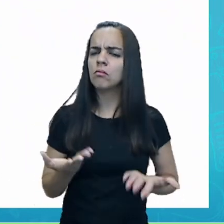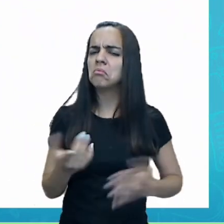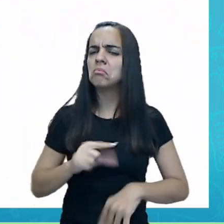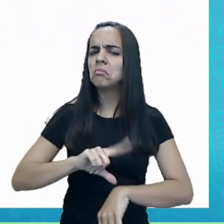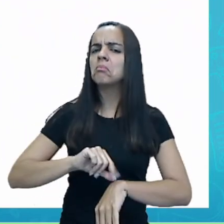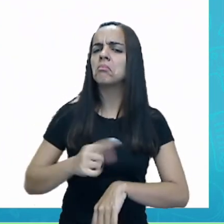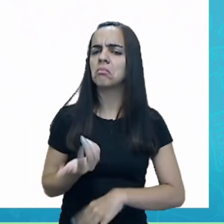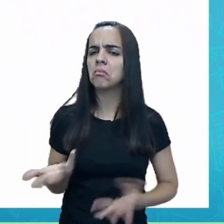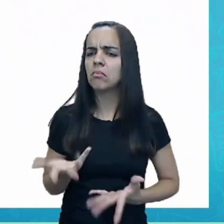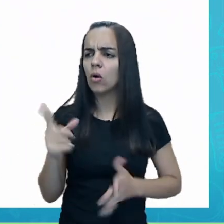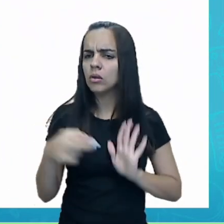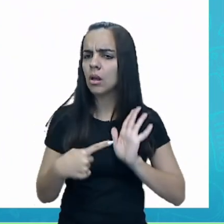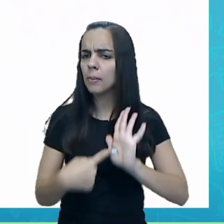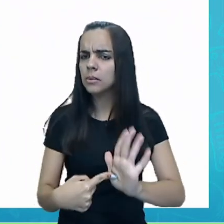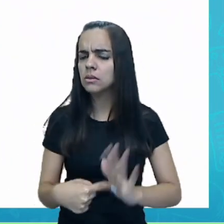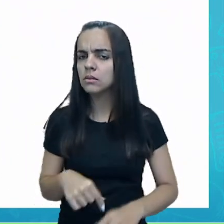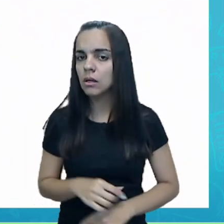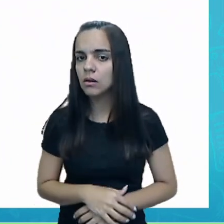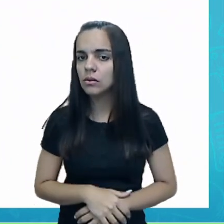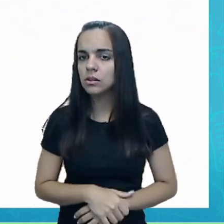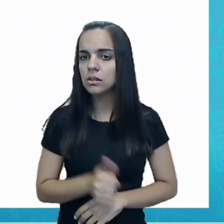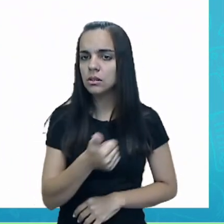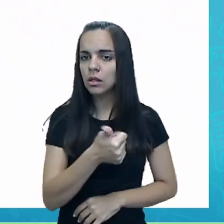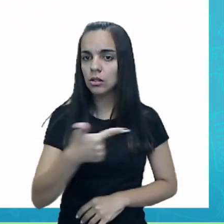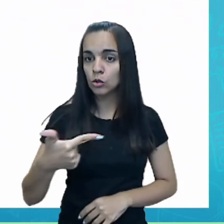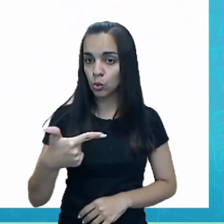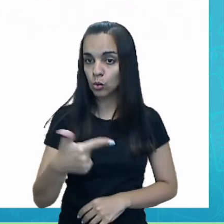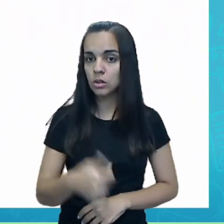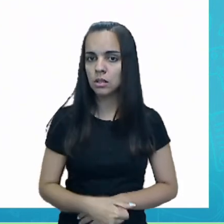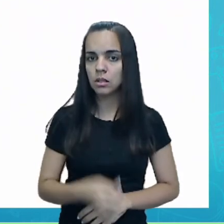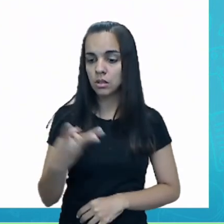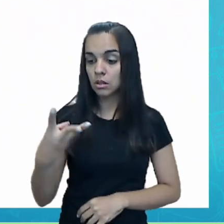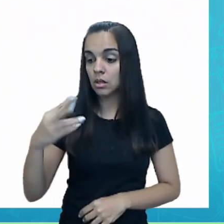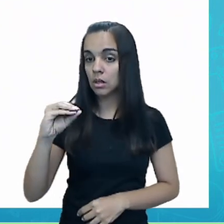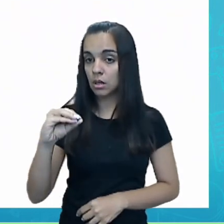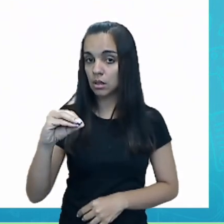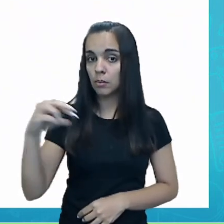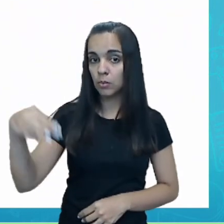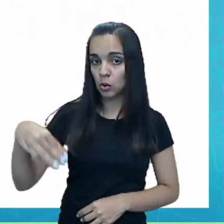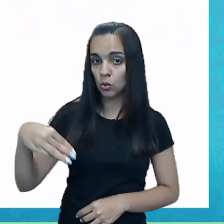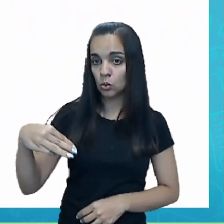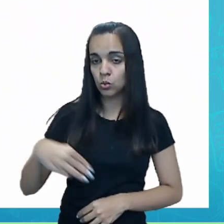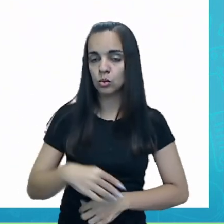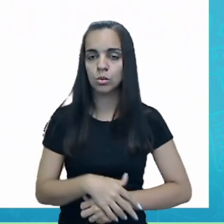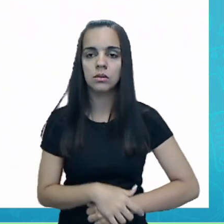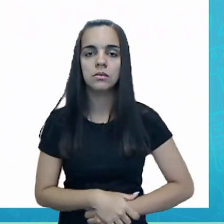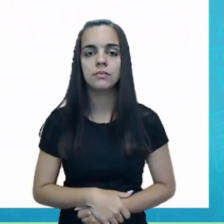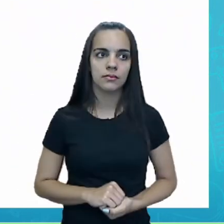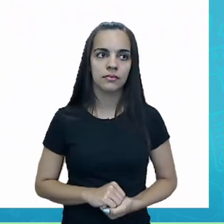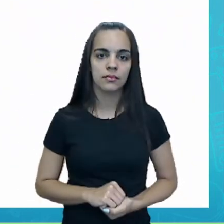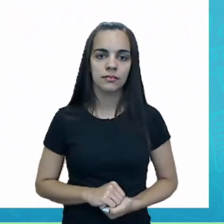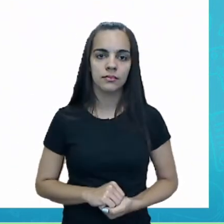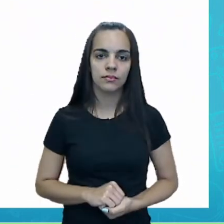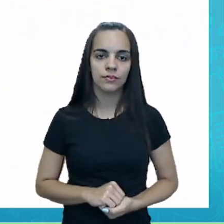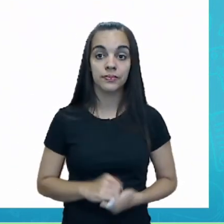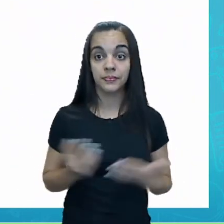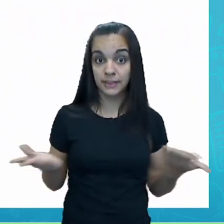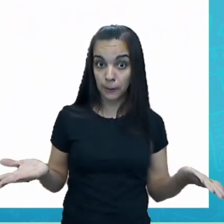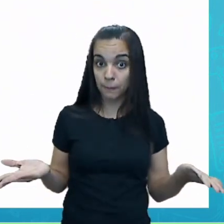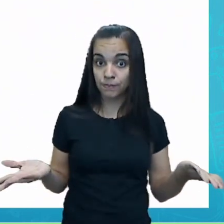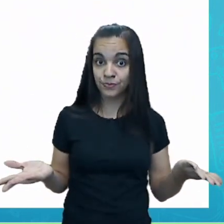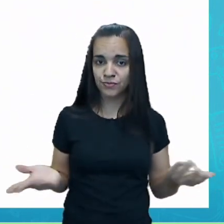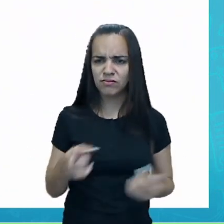que está representando esse relógio? 12 horas e 30 minutos. Então,